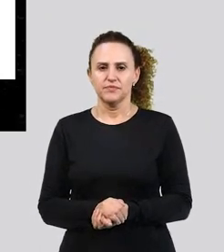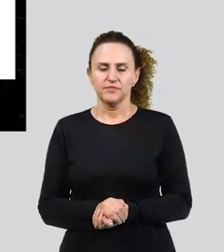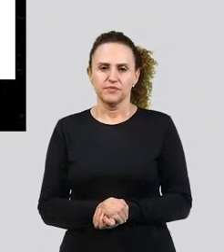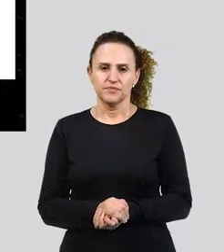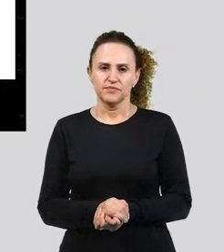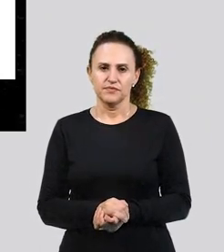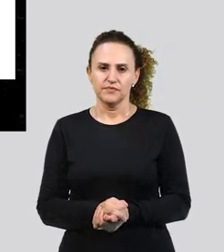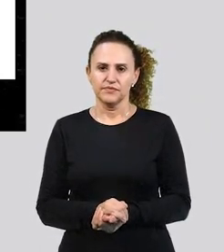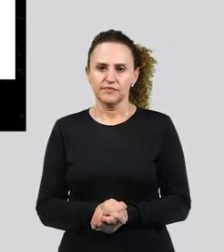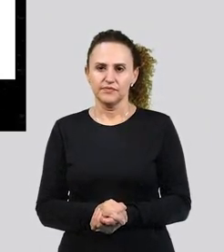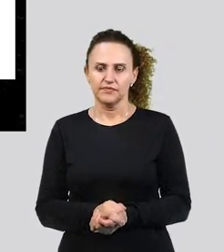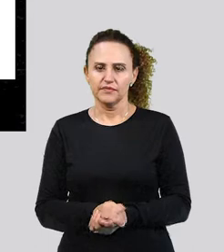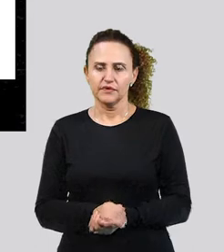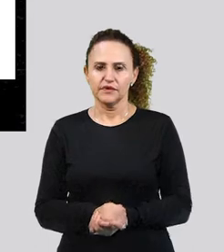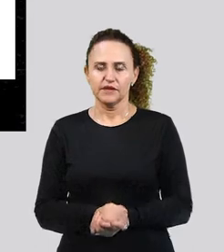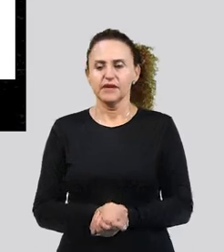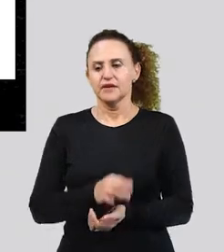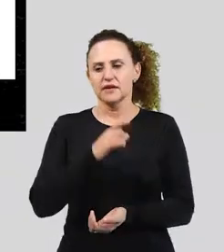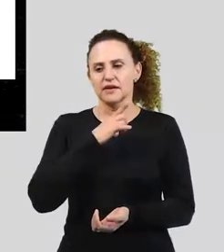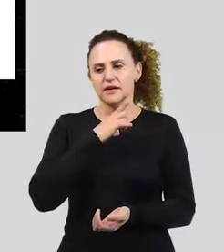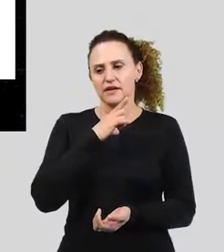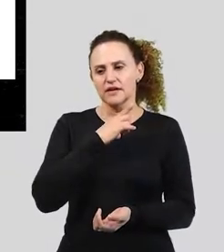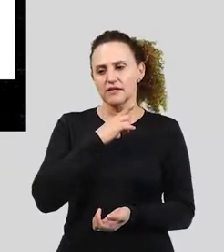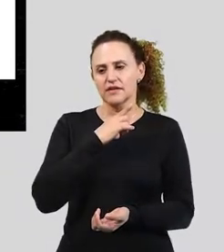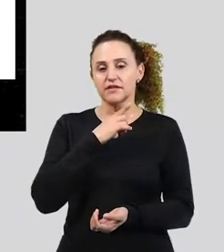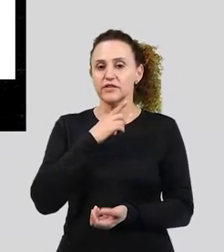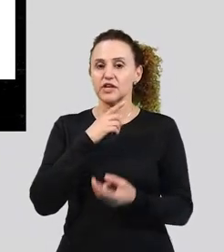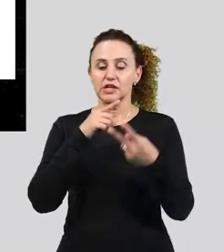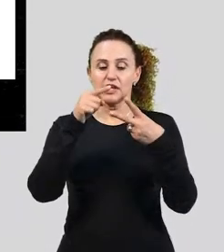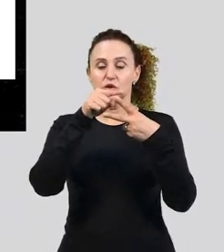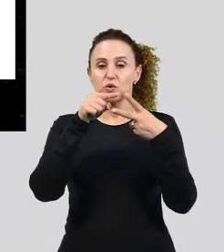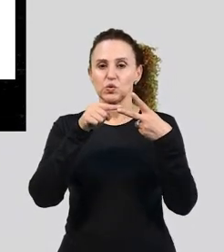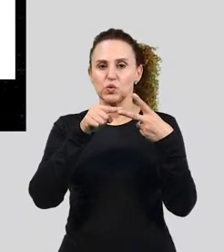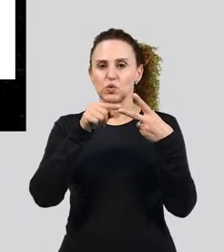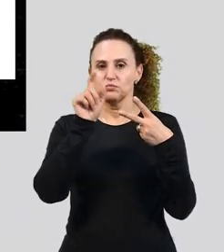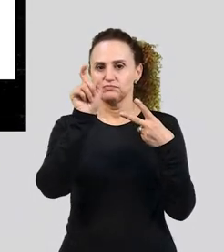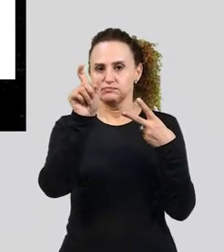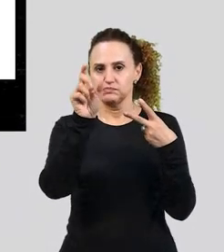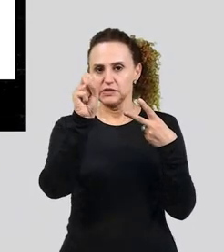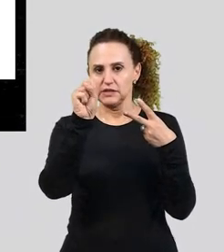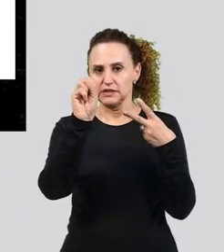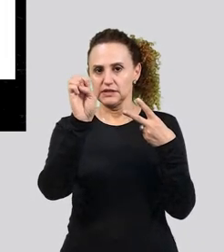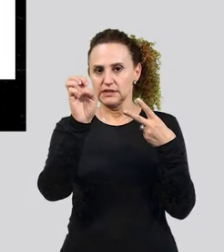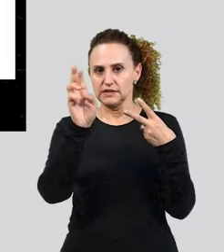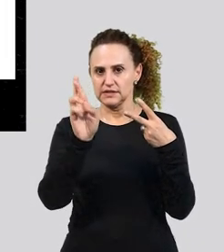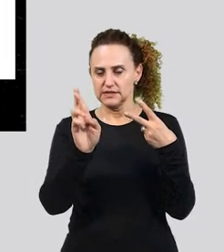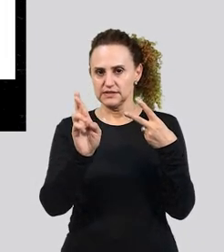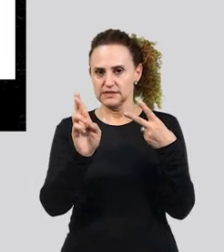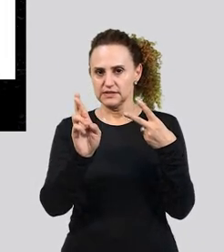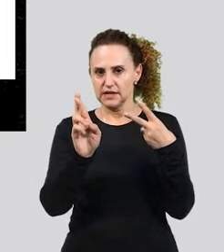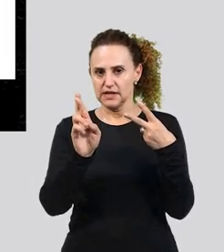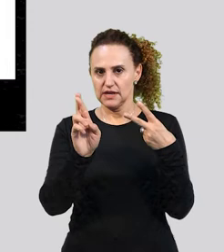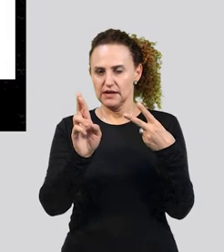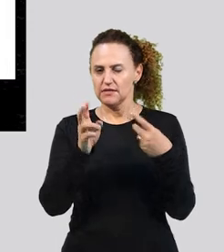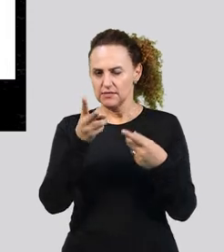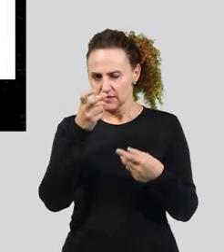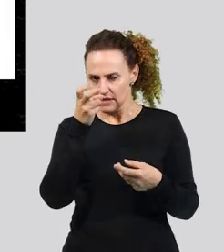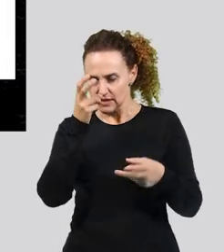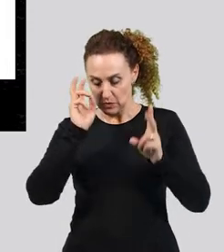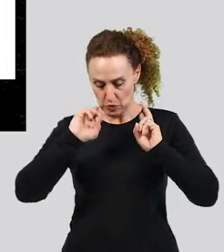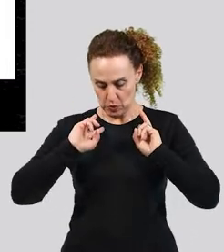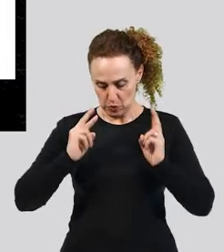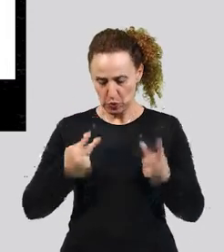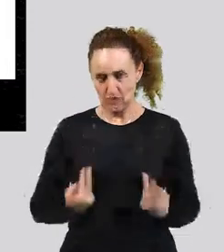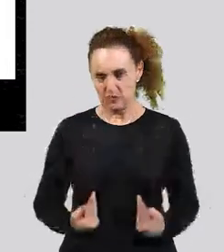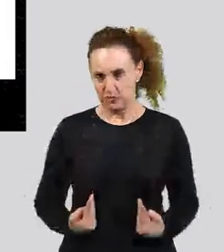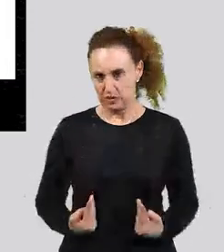a mesma. Aí, você vai observar e perceber que o ser humano, esse